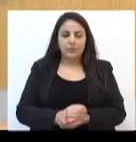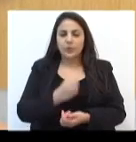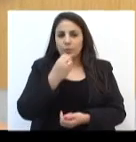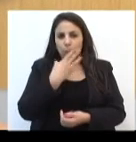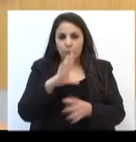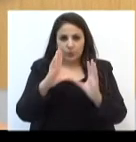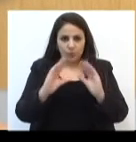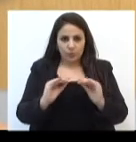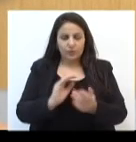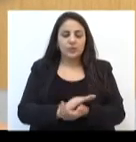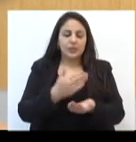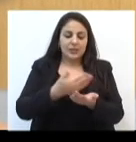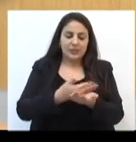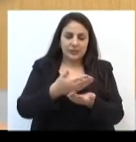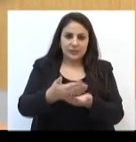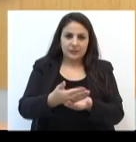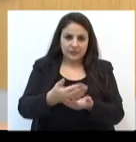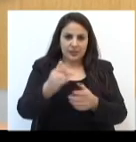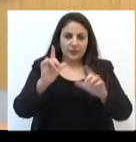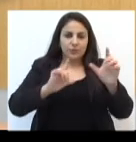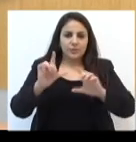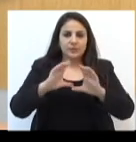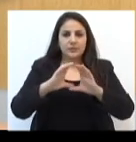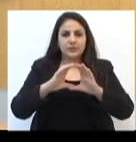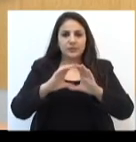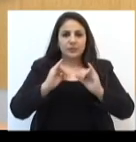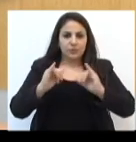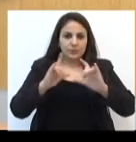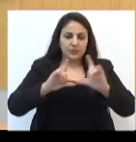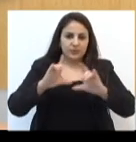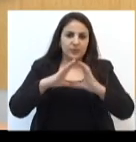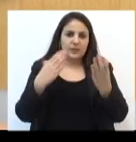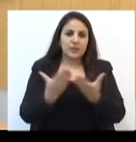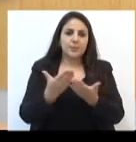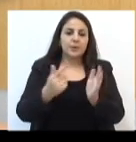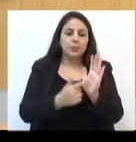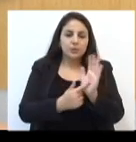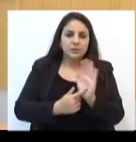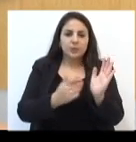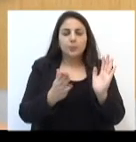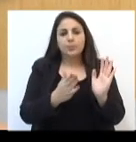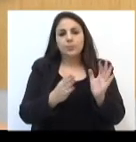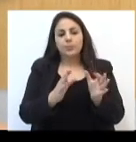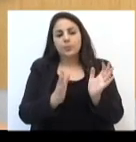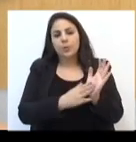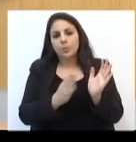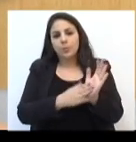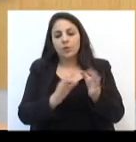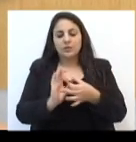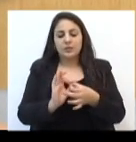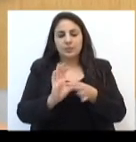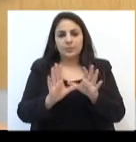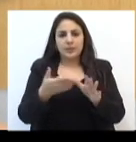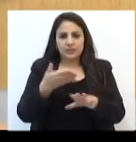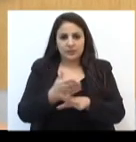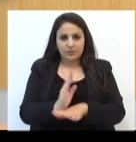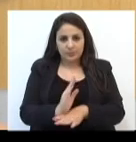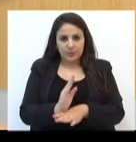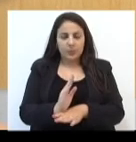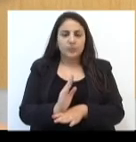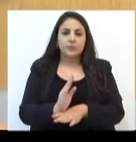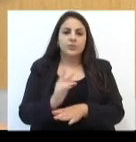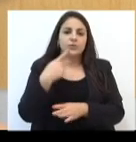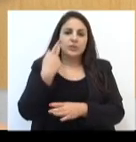Boa noite. Iniciamos o Jornal da Câmara apresentando as proposições aprovadas pelos vereadores na